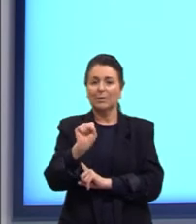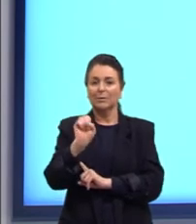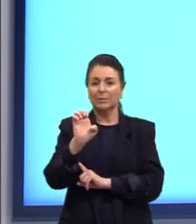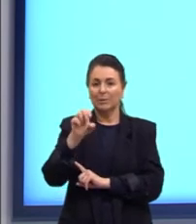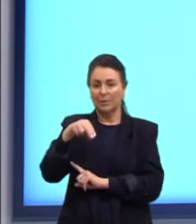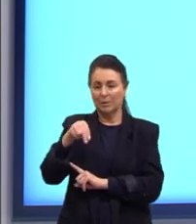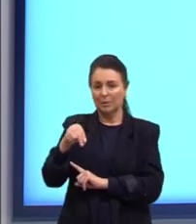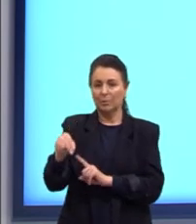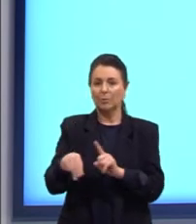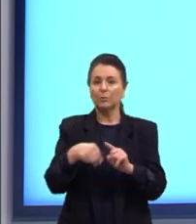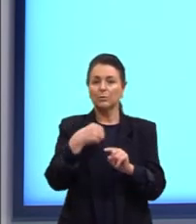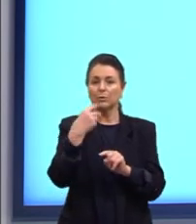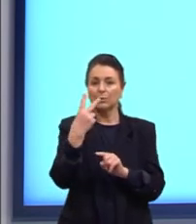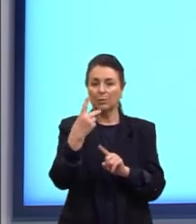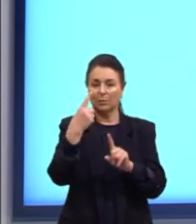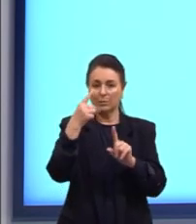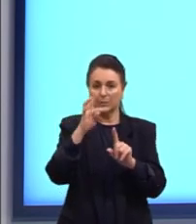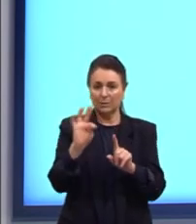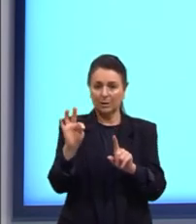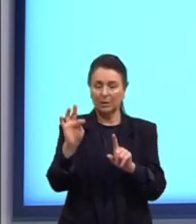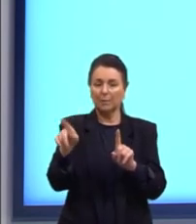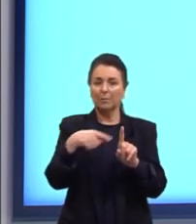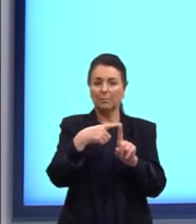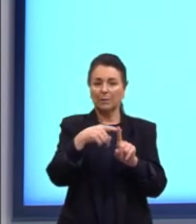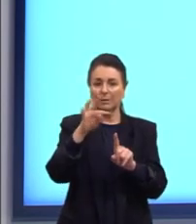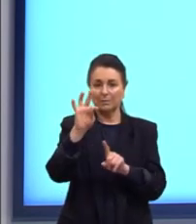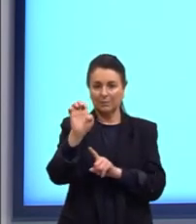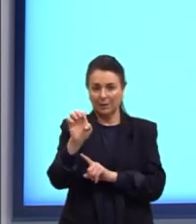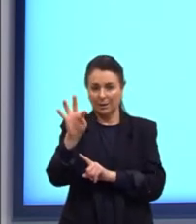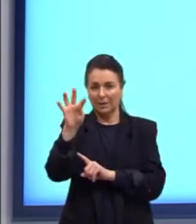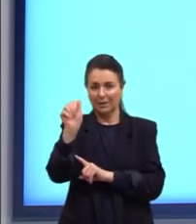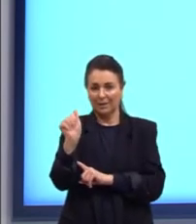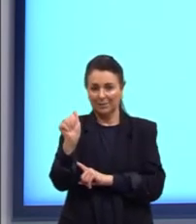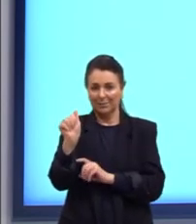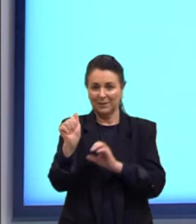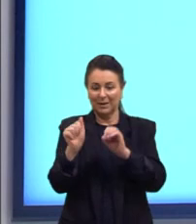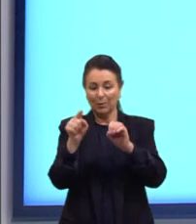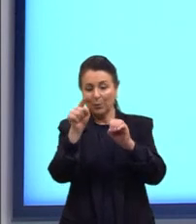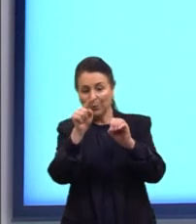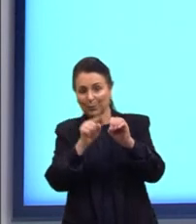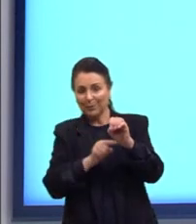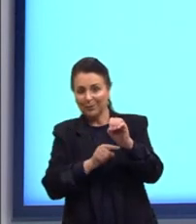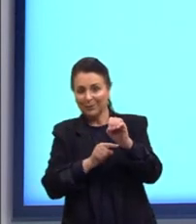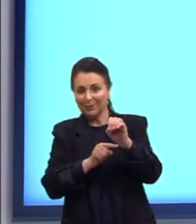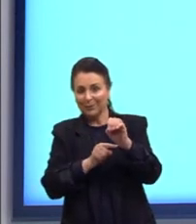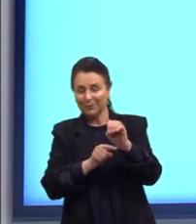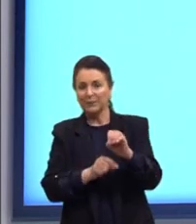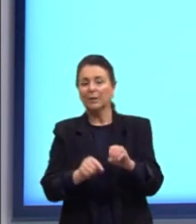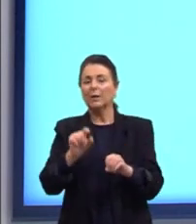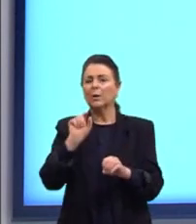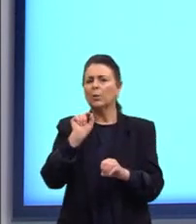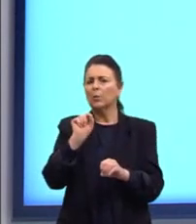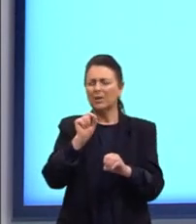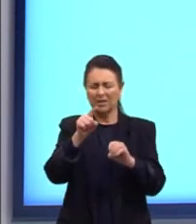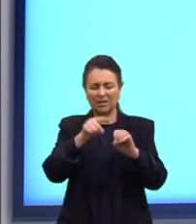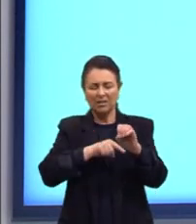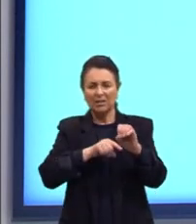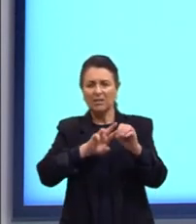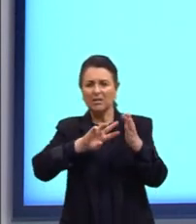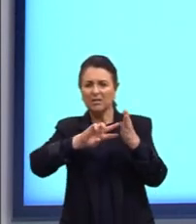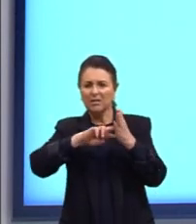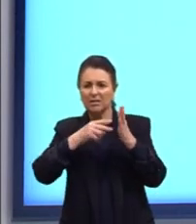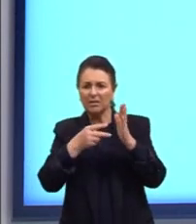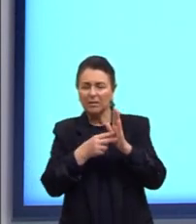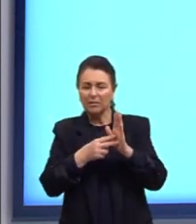de 2T mais θ o que que eu vou fazer com aquele θ o θ a gente significa que o